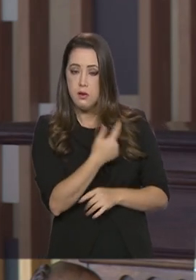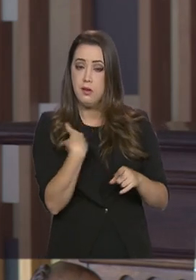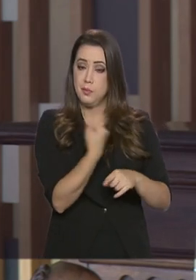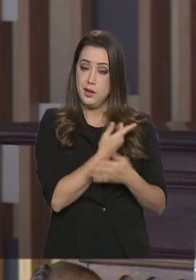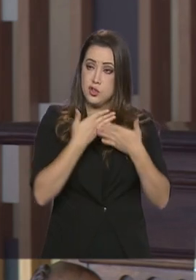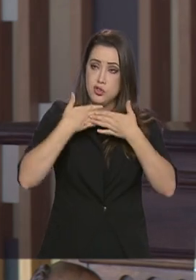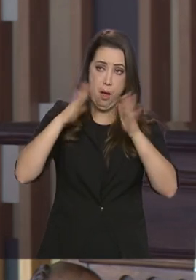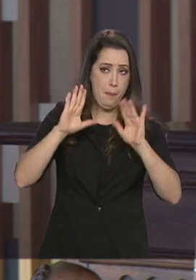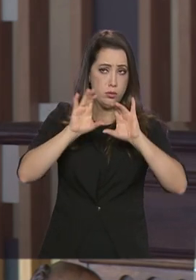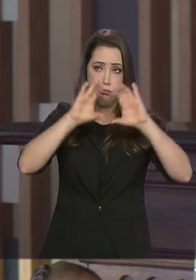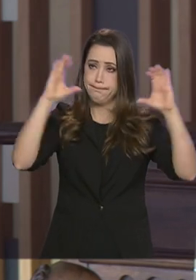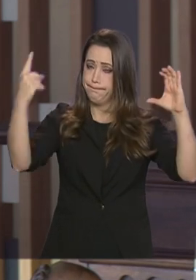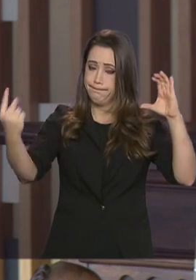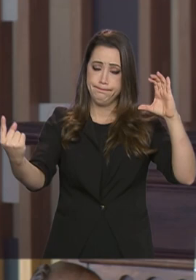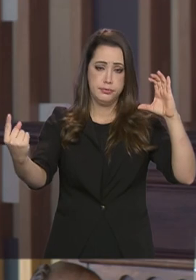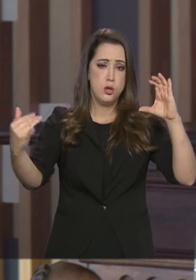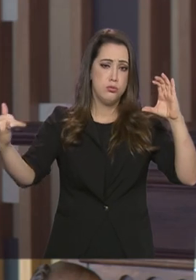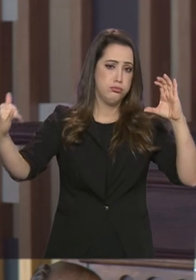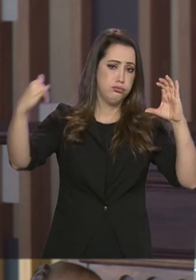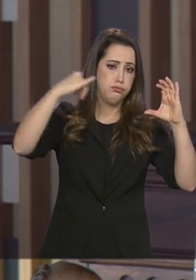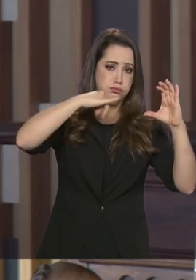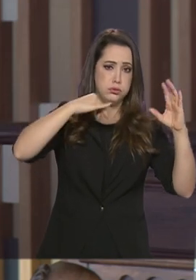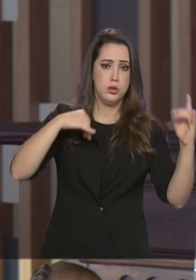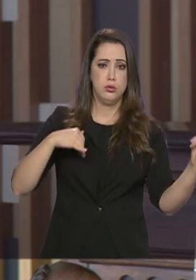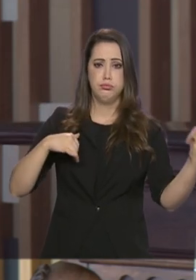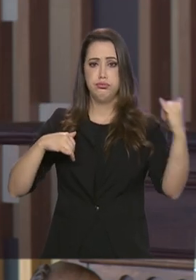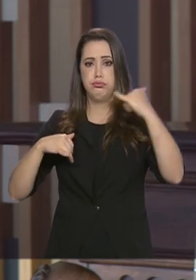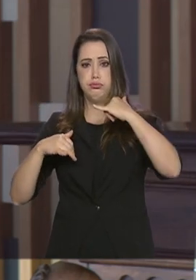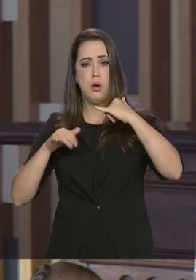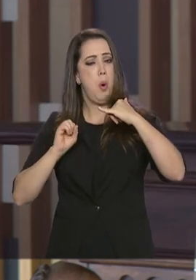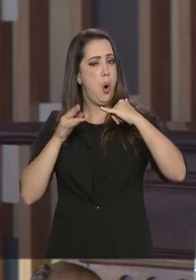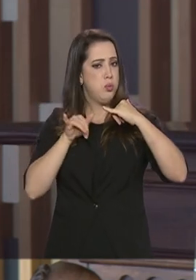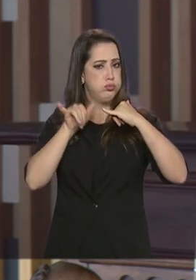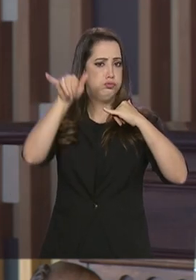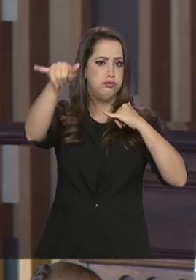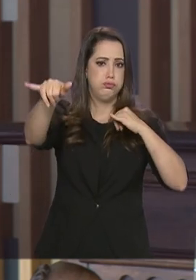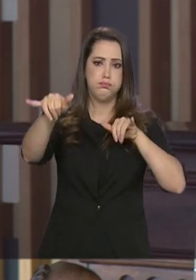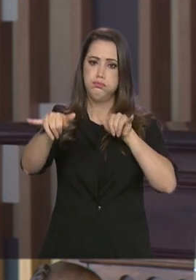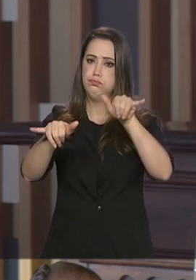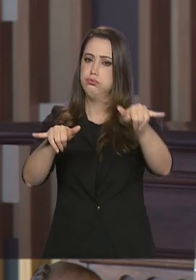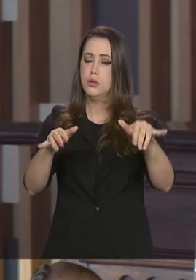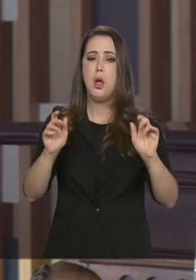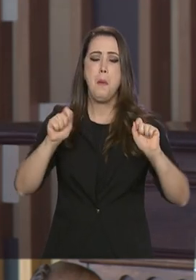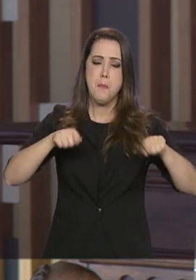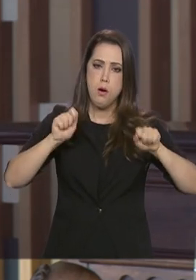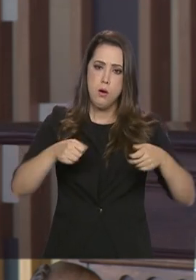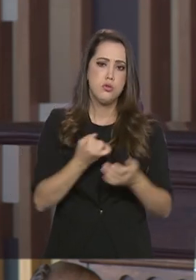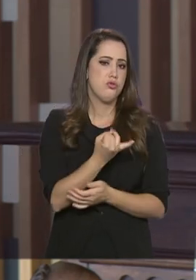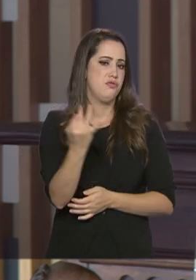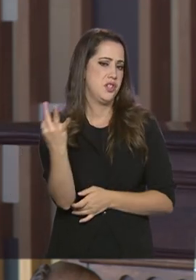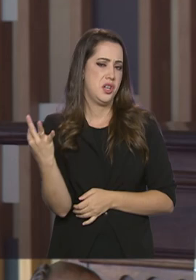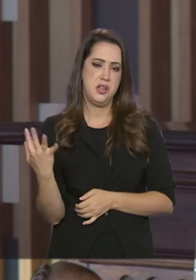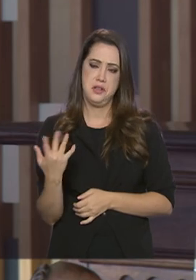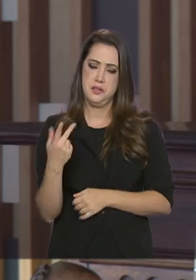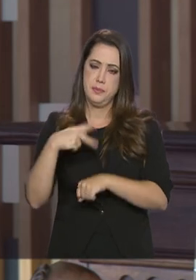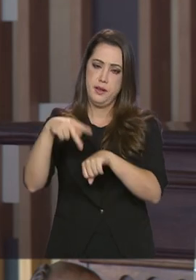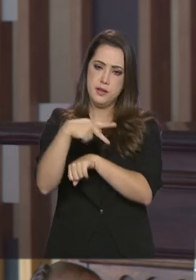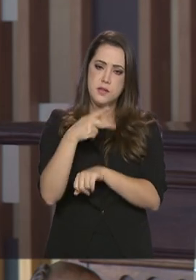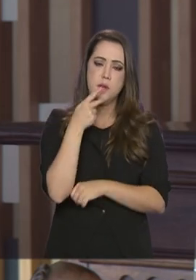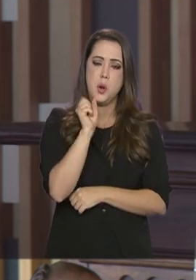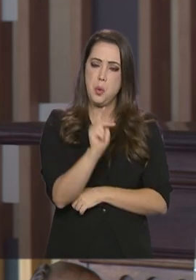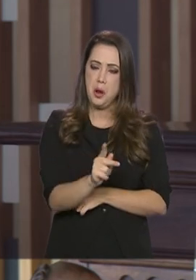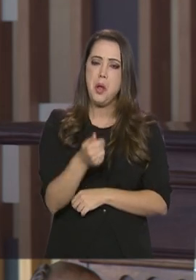os voos em funcionamento foi importante. Vários países nos elogiaram por isso, manter os aeroportos